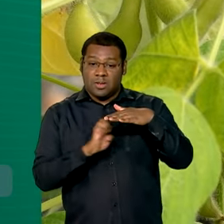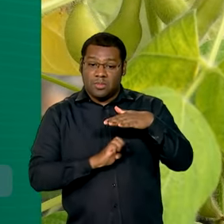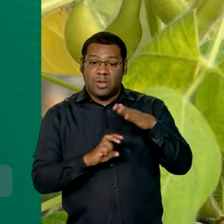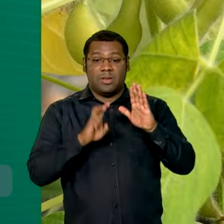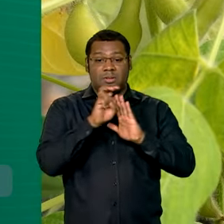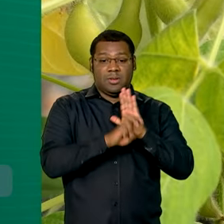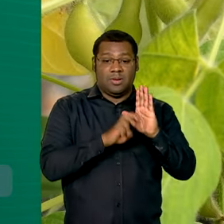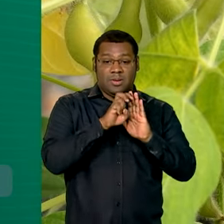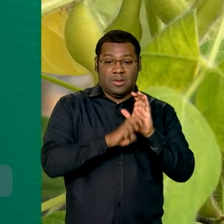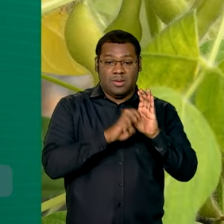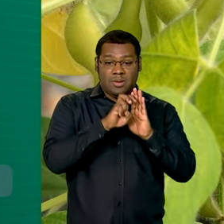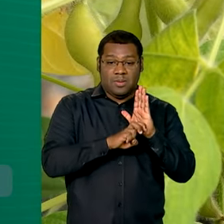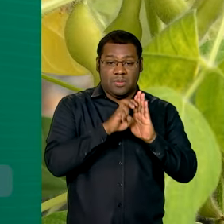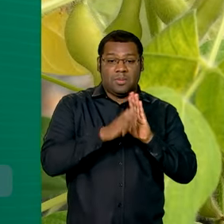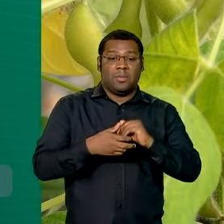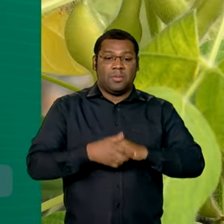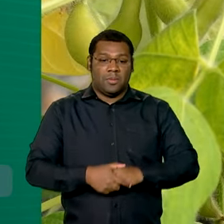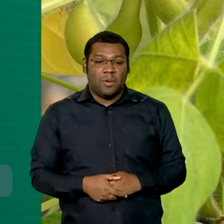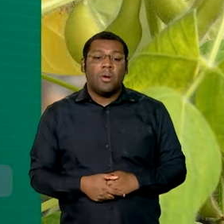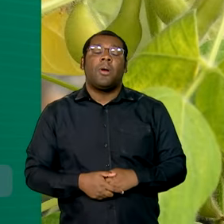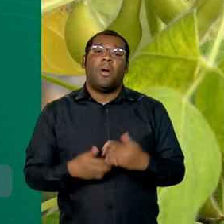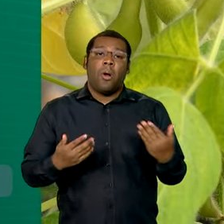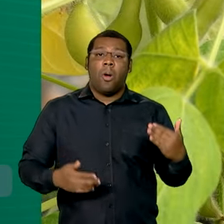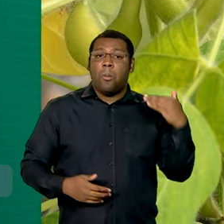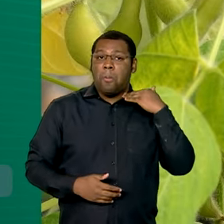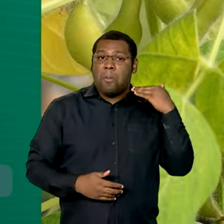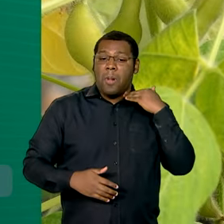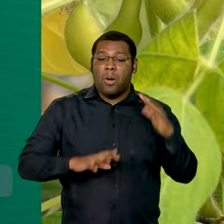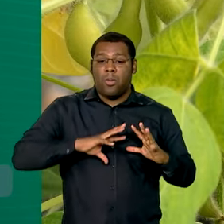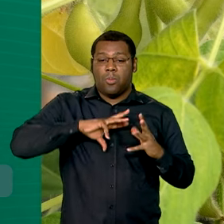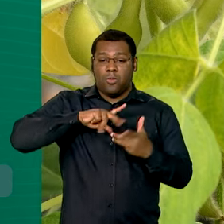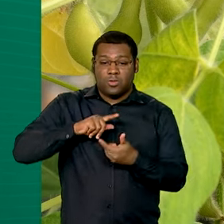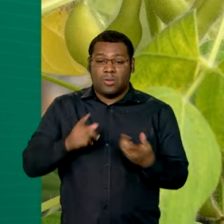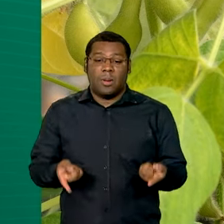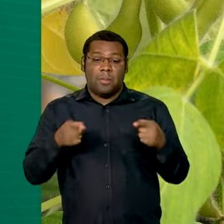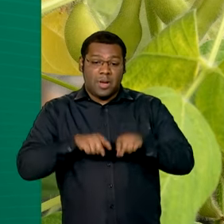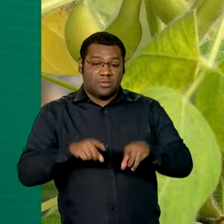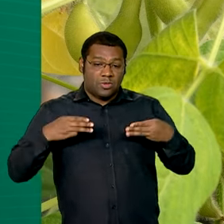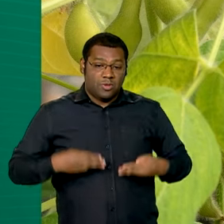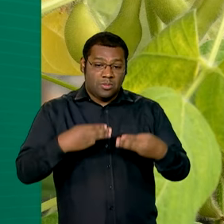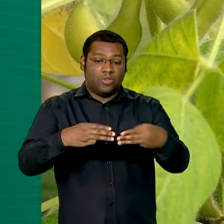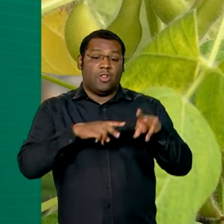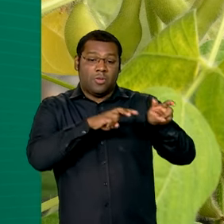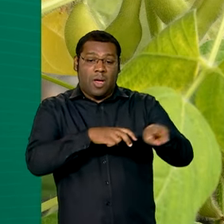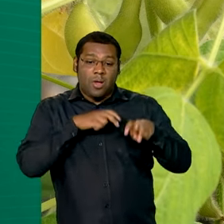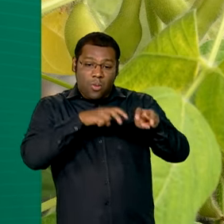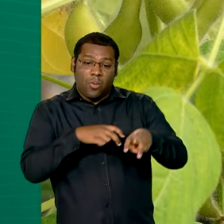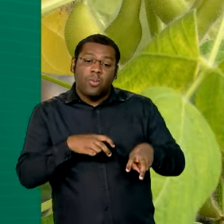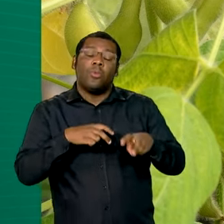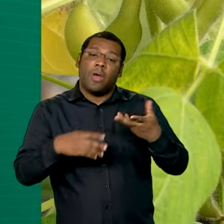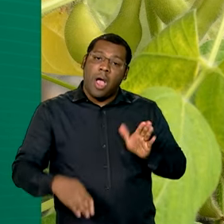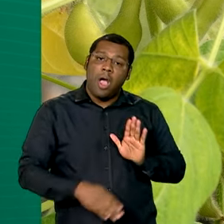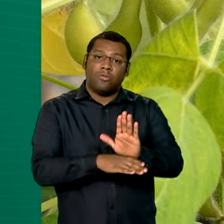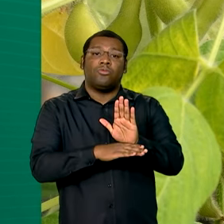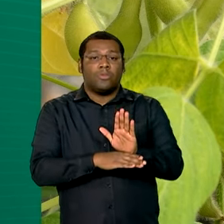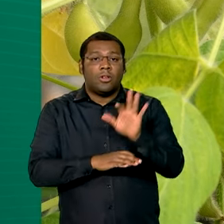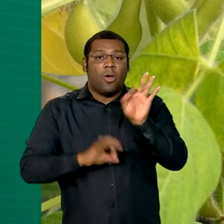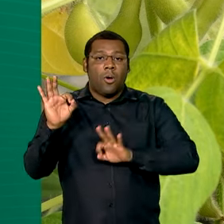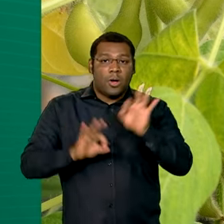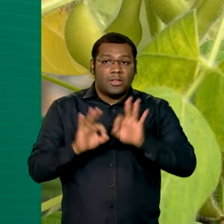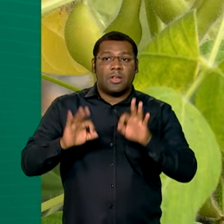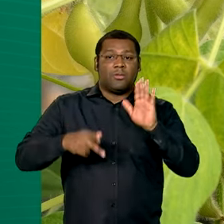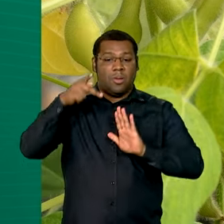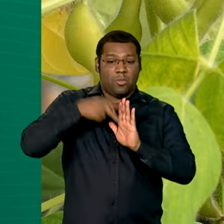estão um memorando de entendimento entre o Banco Mundial e o Ministério da Agricultura e Pecuária para o desenvolvimento de projetos